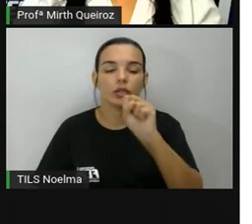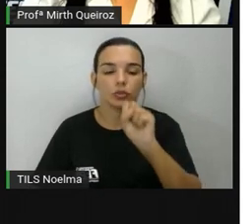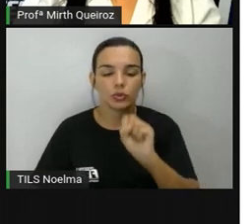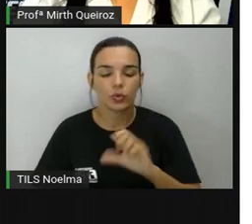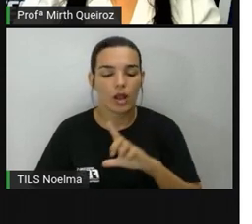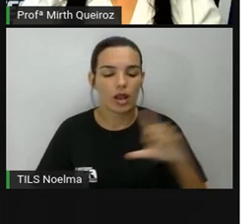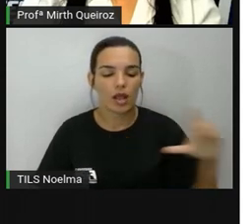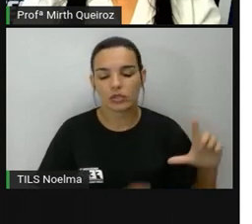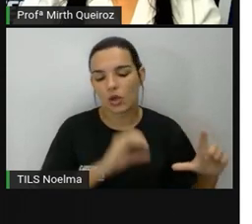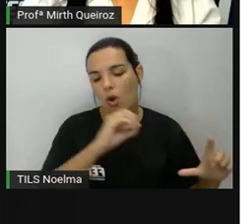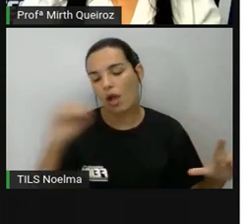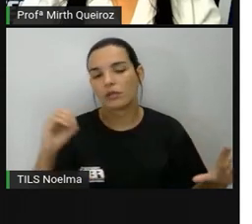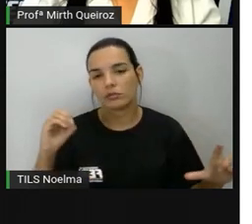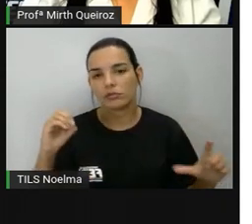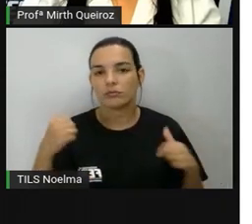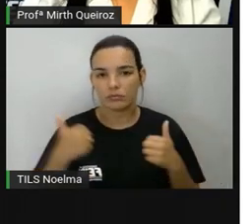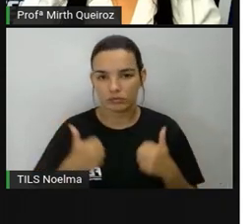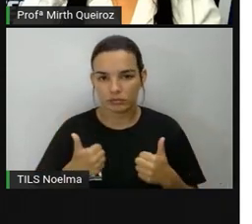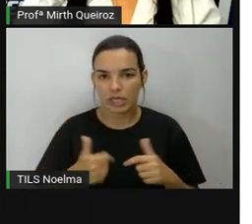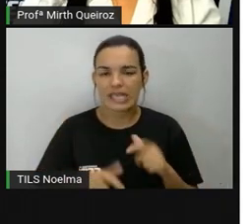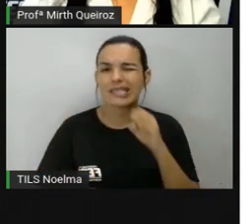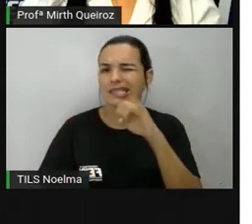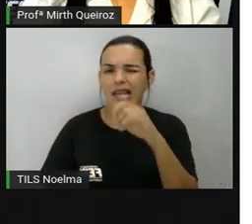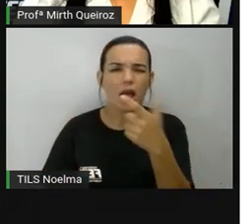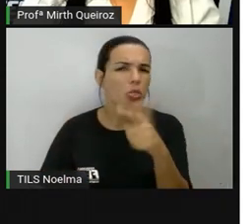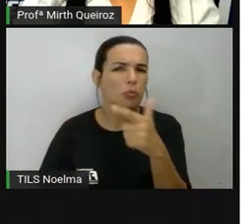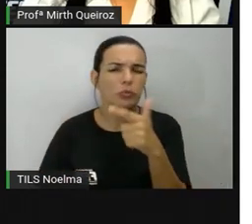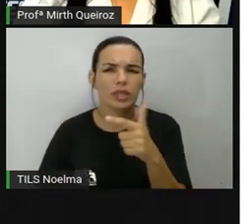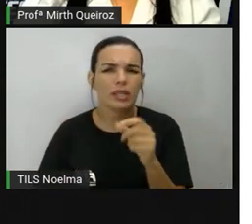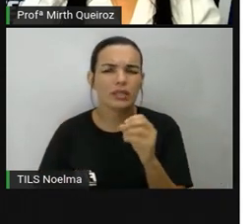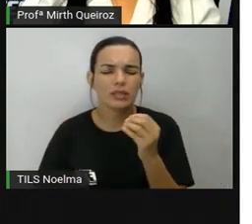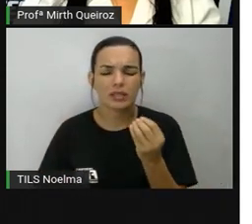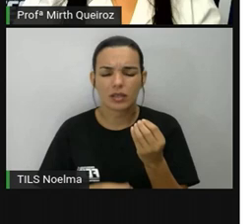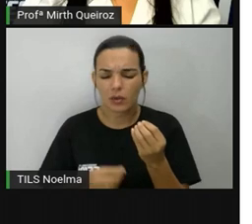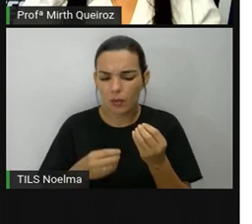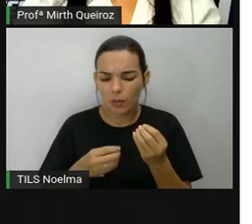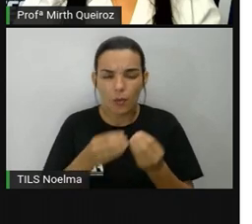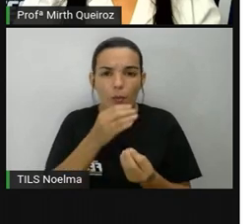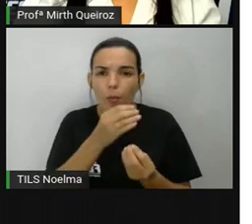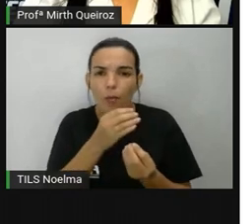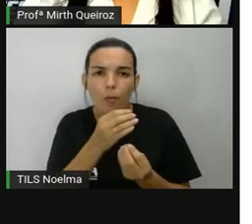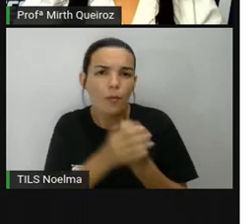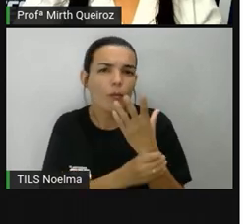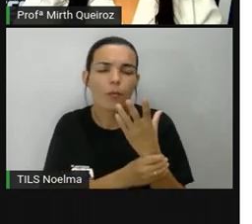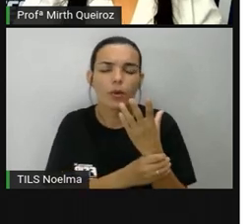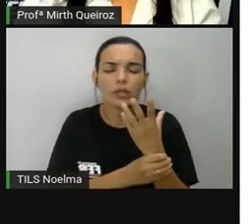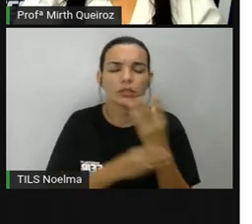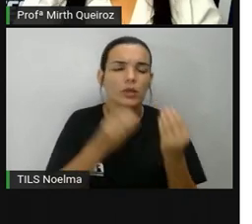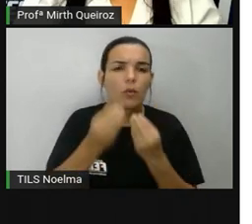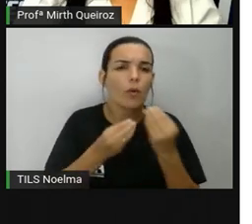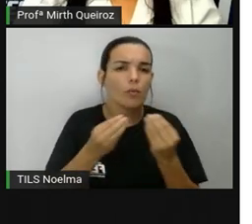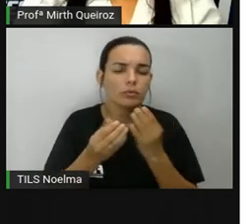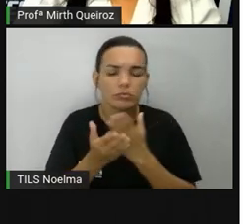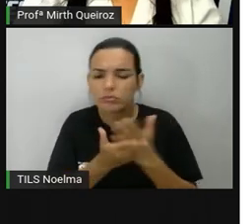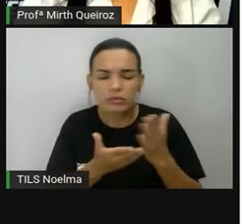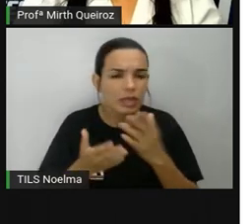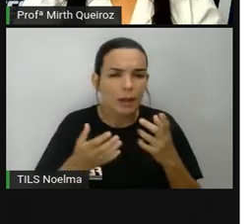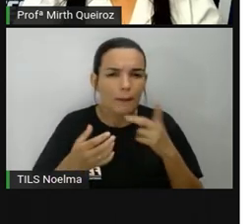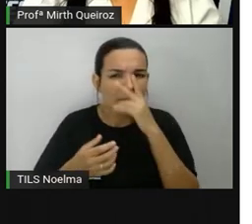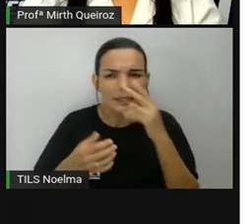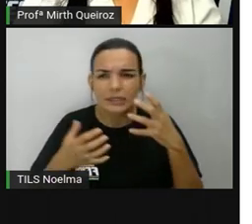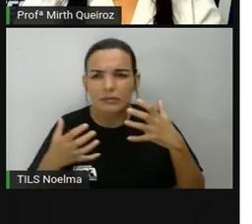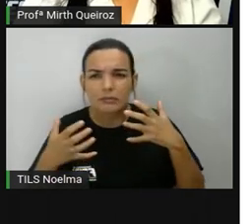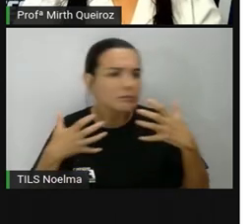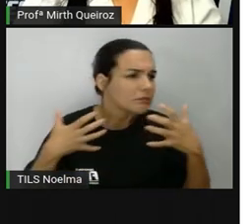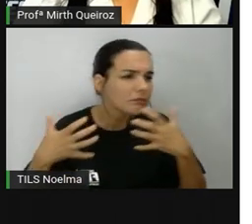Lembrando que, quando a gente não tem uma bússola e a gente está em um local e a gente se encontra perdido, por